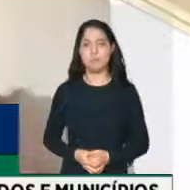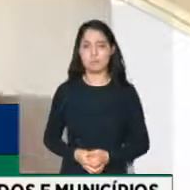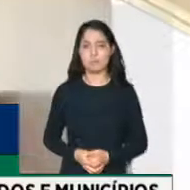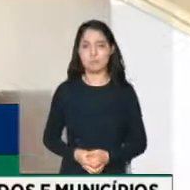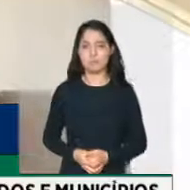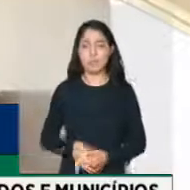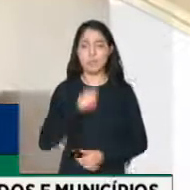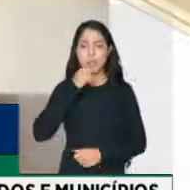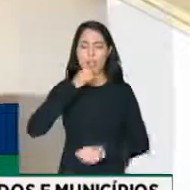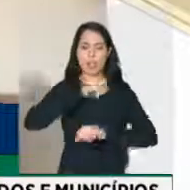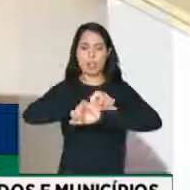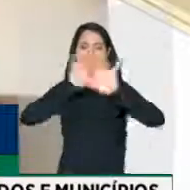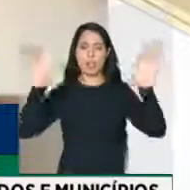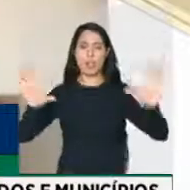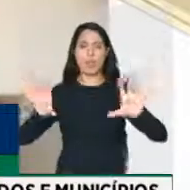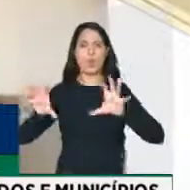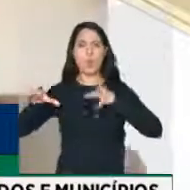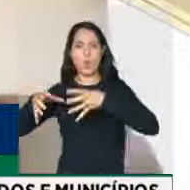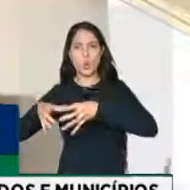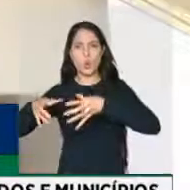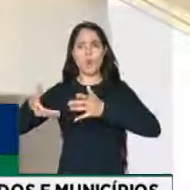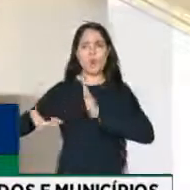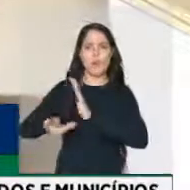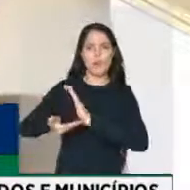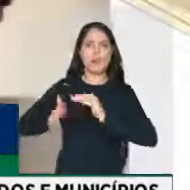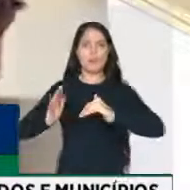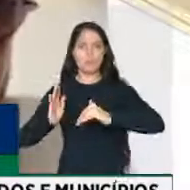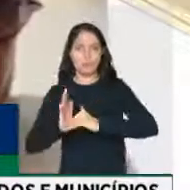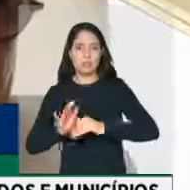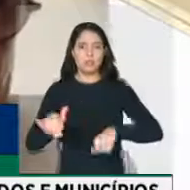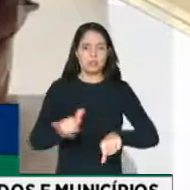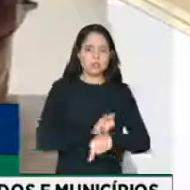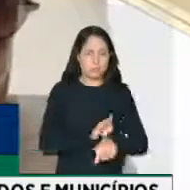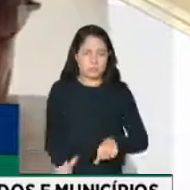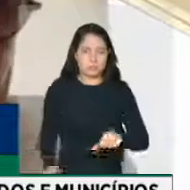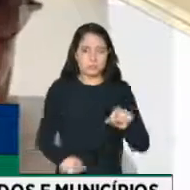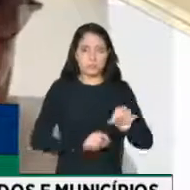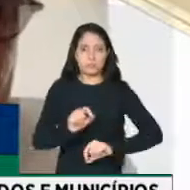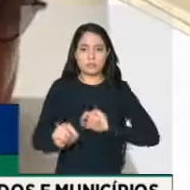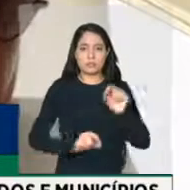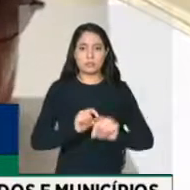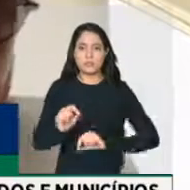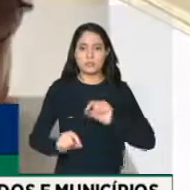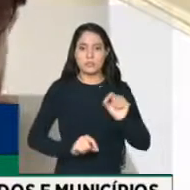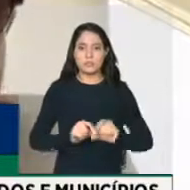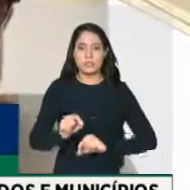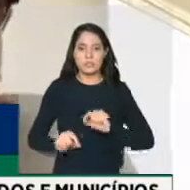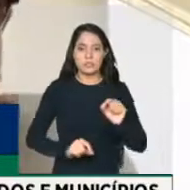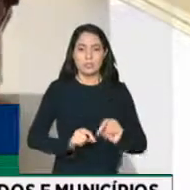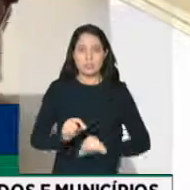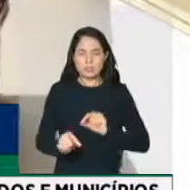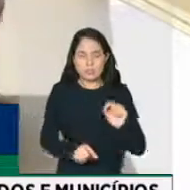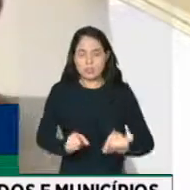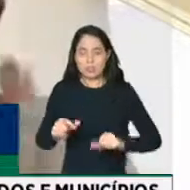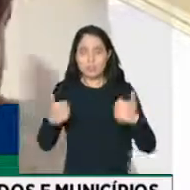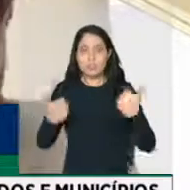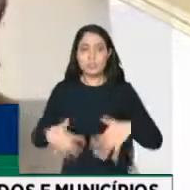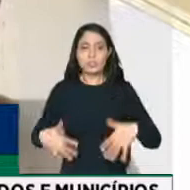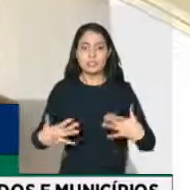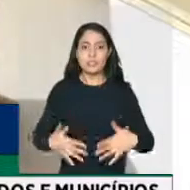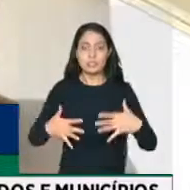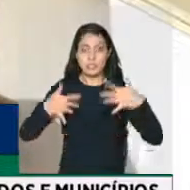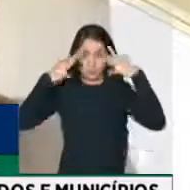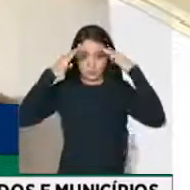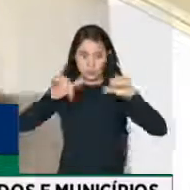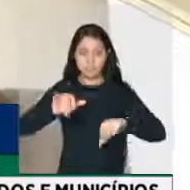a Câmara e o Senado leve e dê essa alternativa ao Tribunal Superior Eleitoral e um